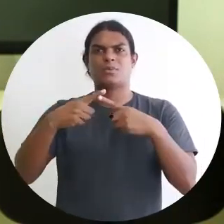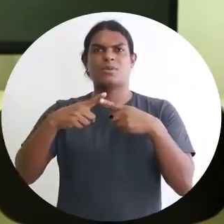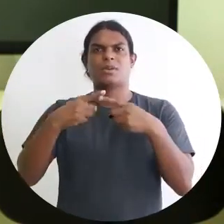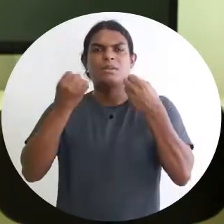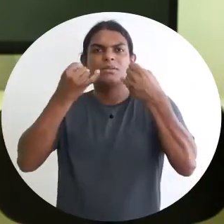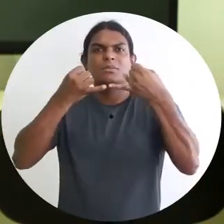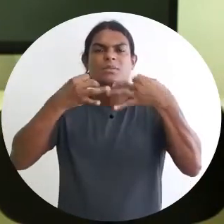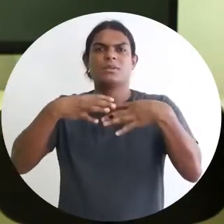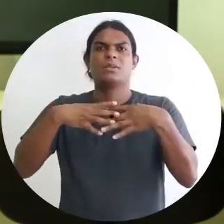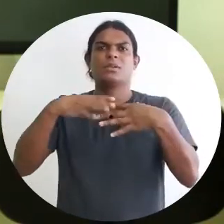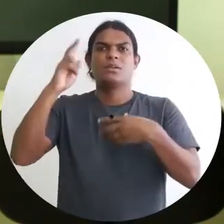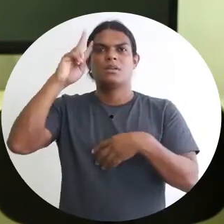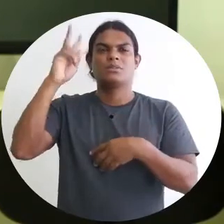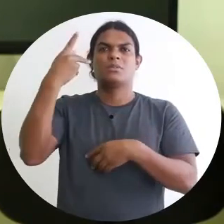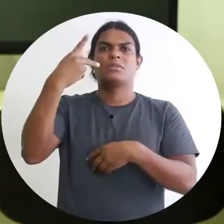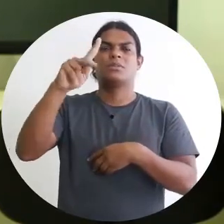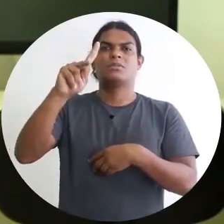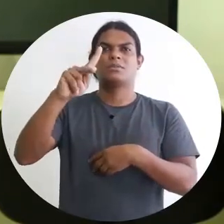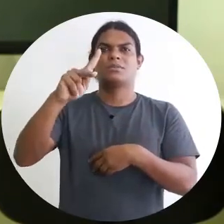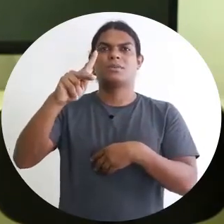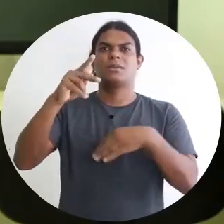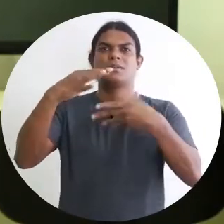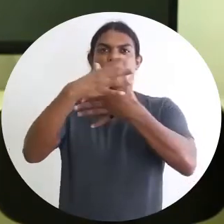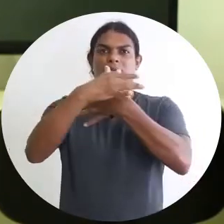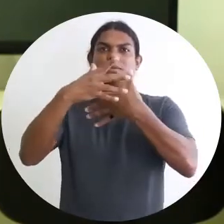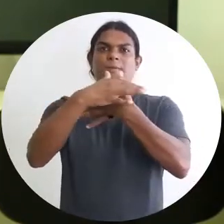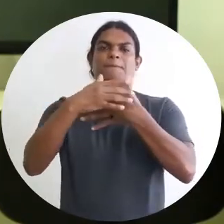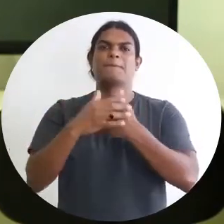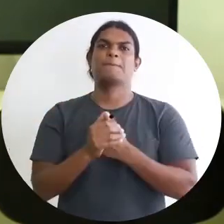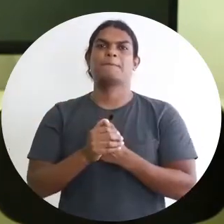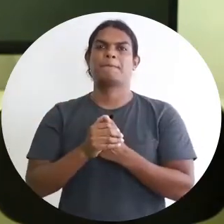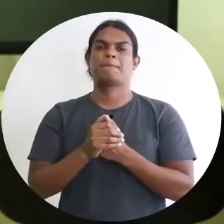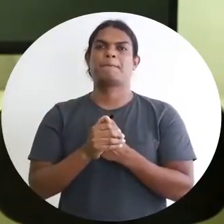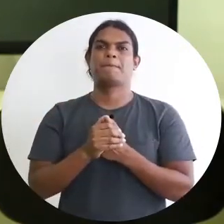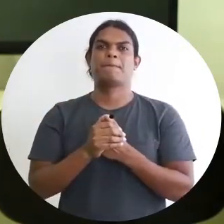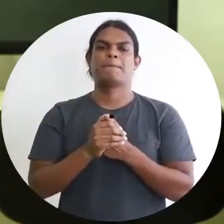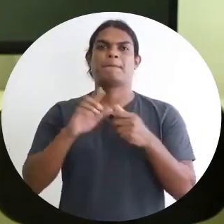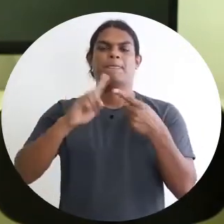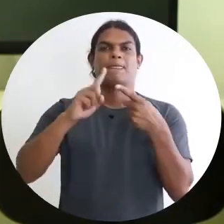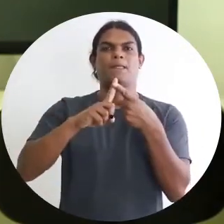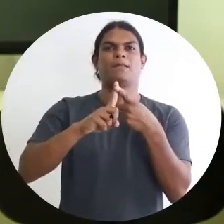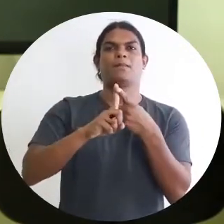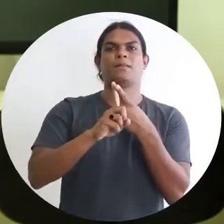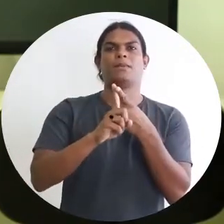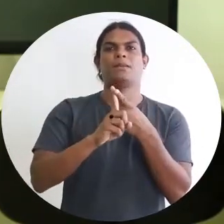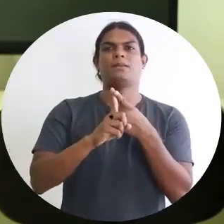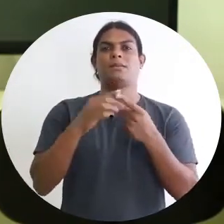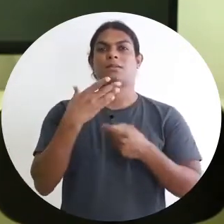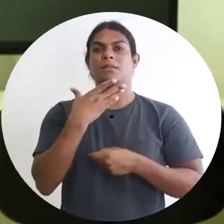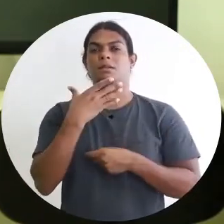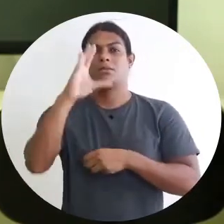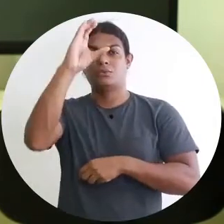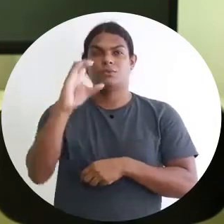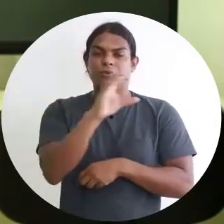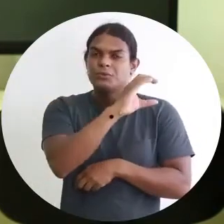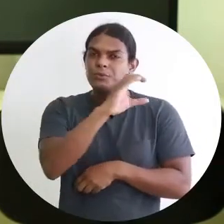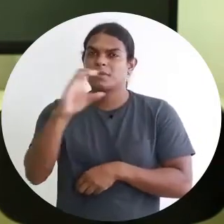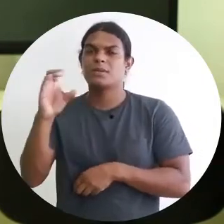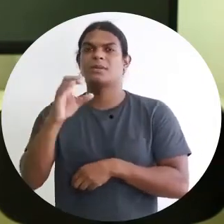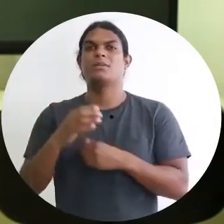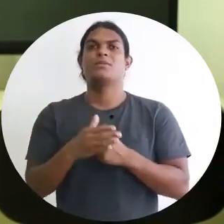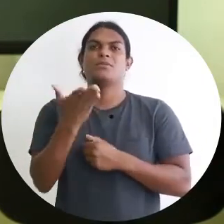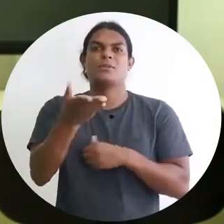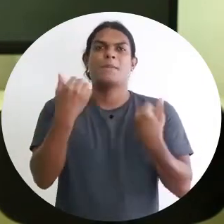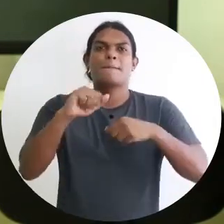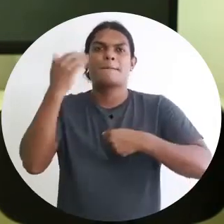santos, ela conta a história dos estilos, né? Então, você precisa também compreender que espaço cultural